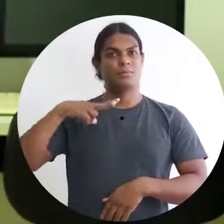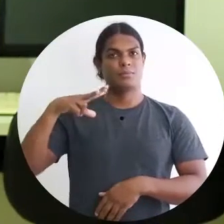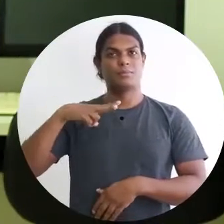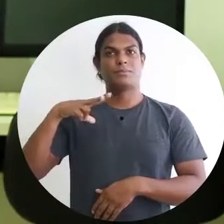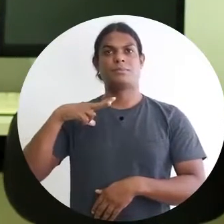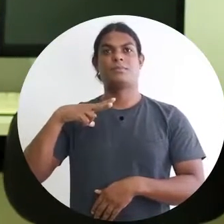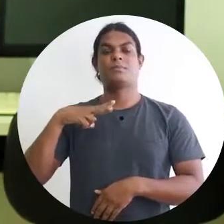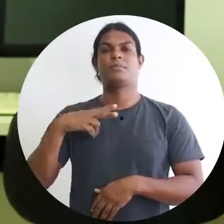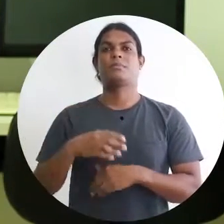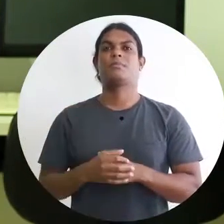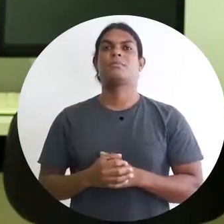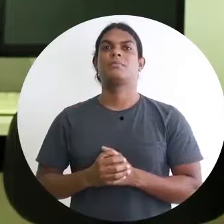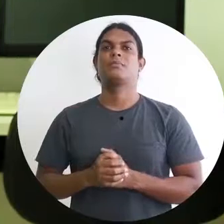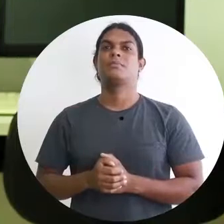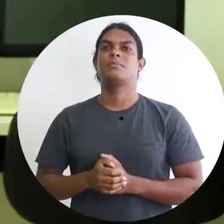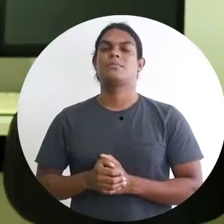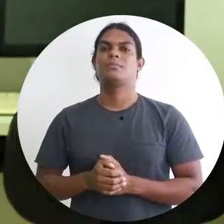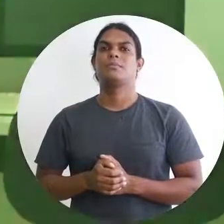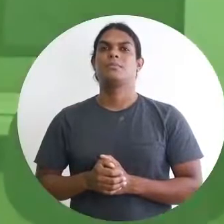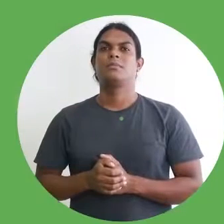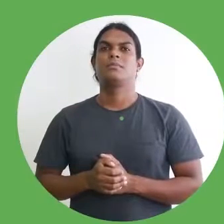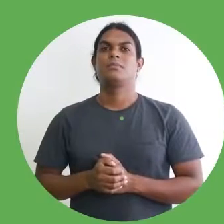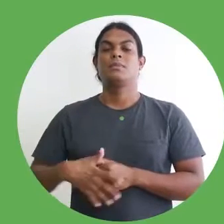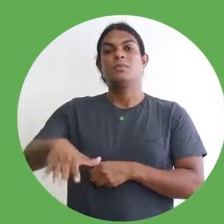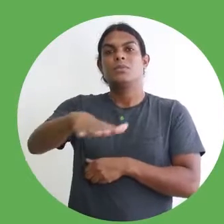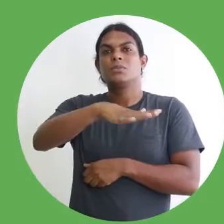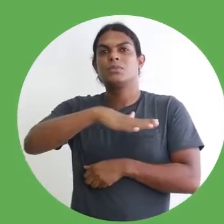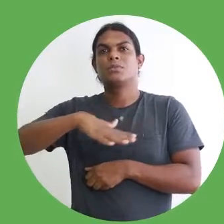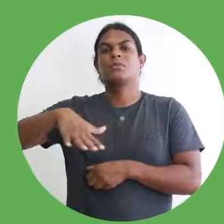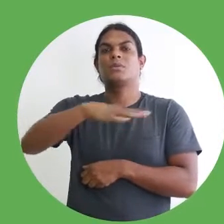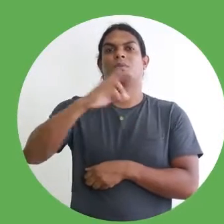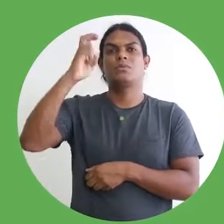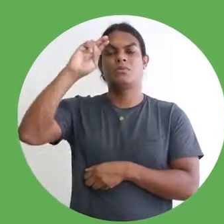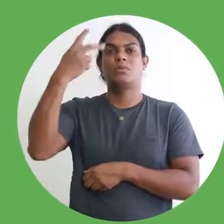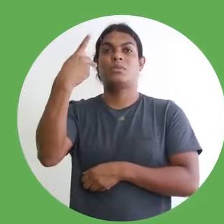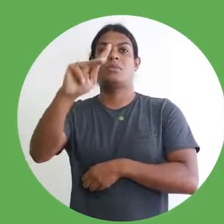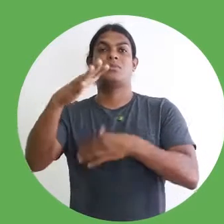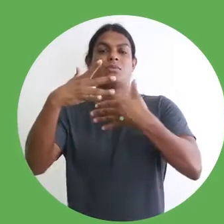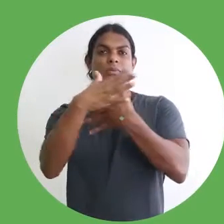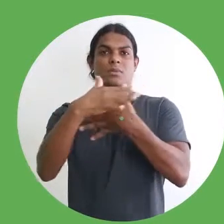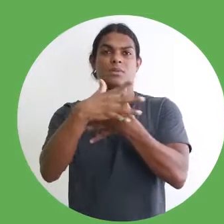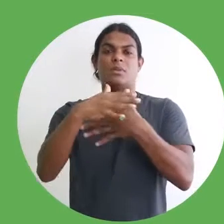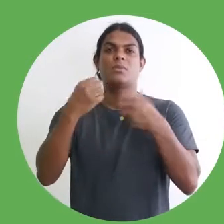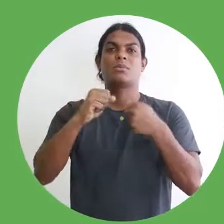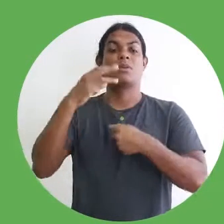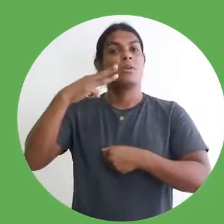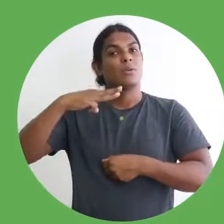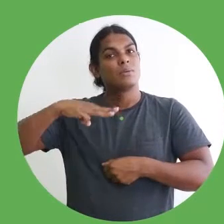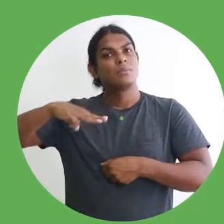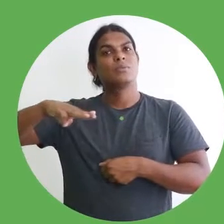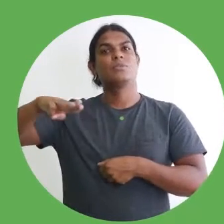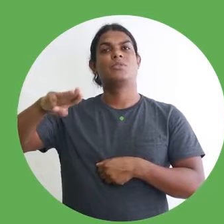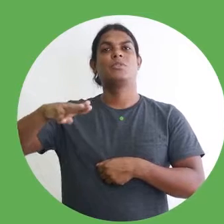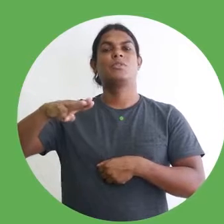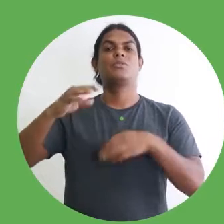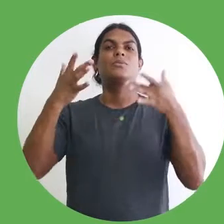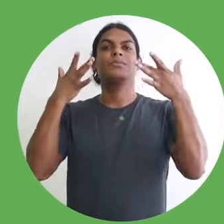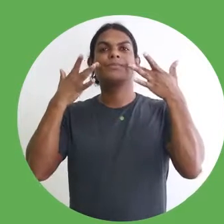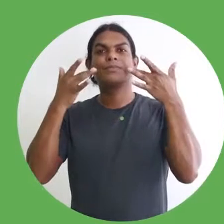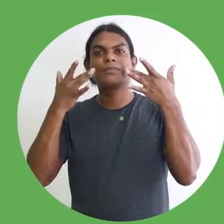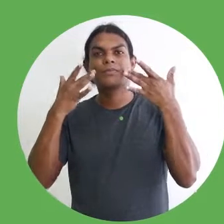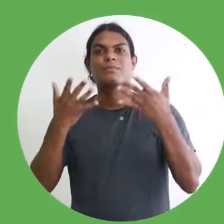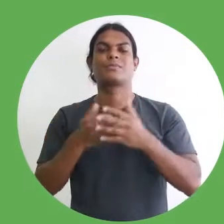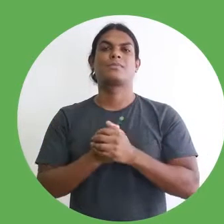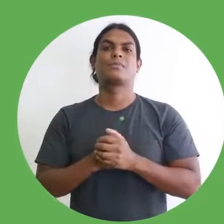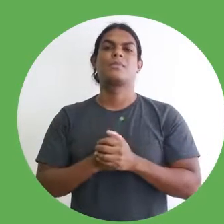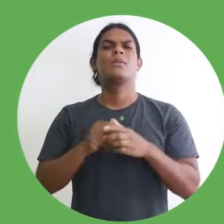cultural particular. Os espaços culturais da sua cidade podem ser museus, teatros, ou até